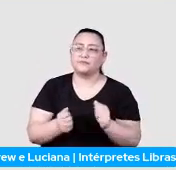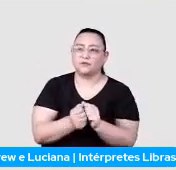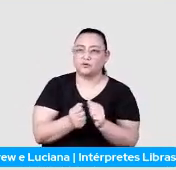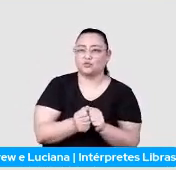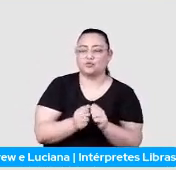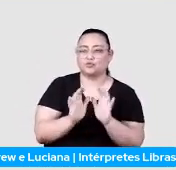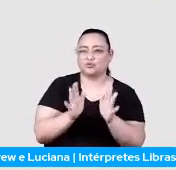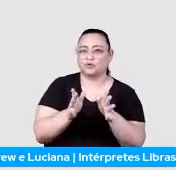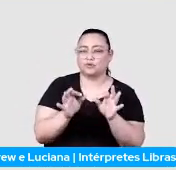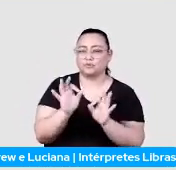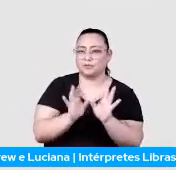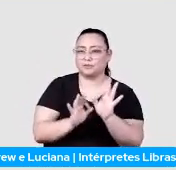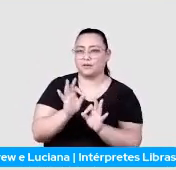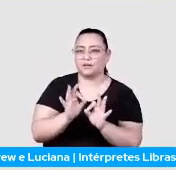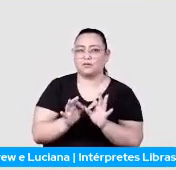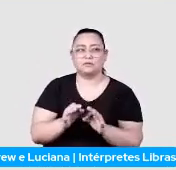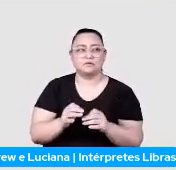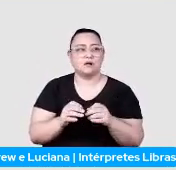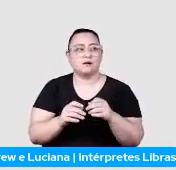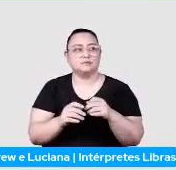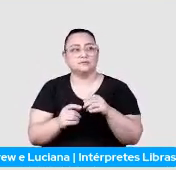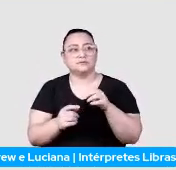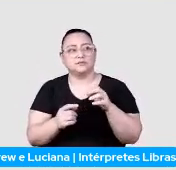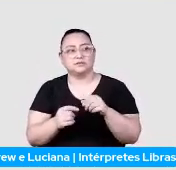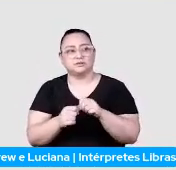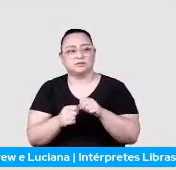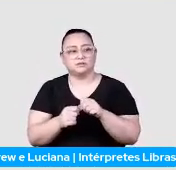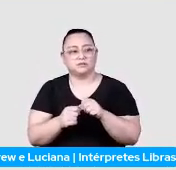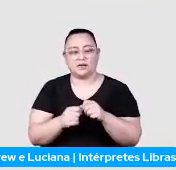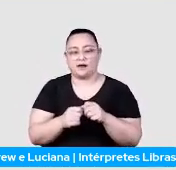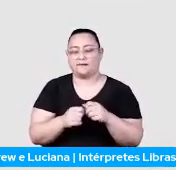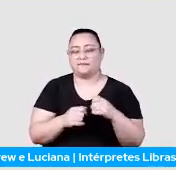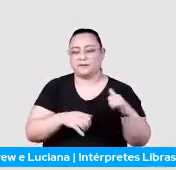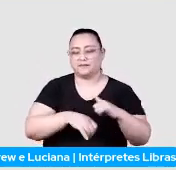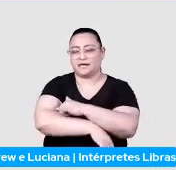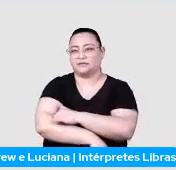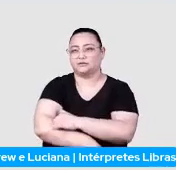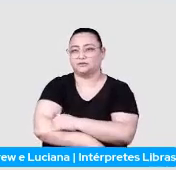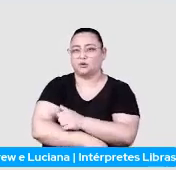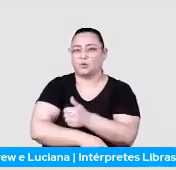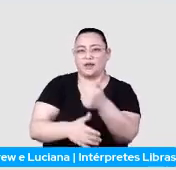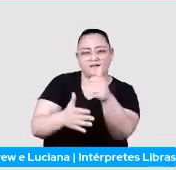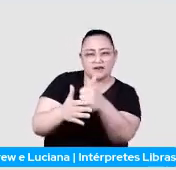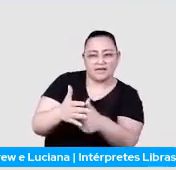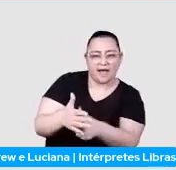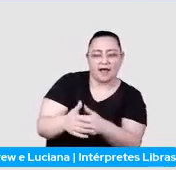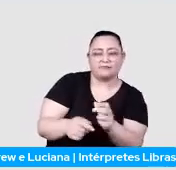monitorava passagens aéreas em alguns sites de passagem.